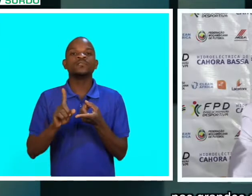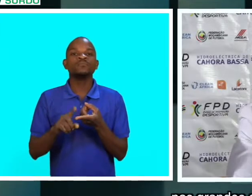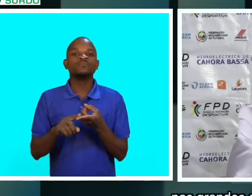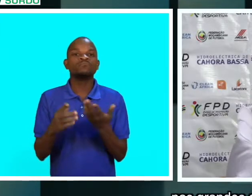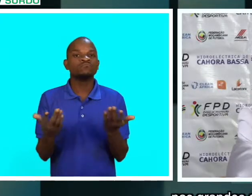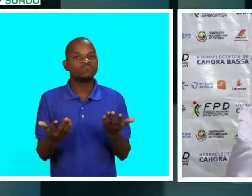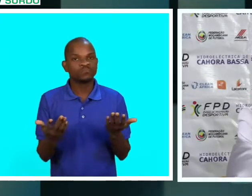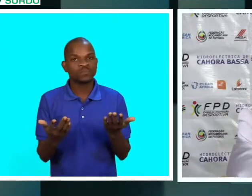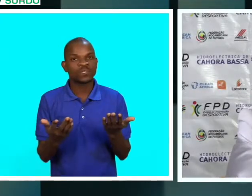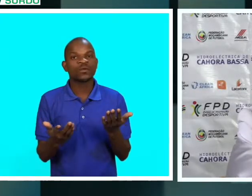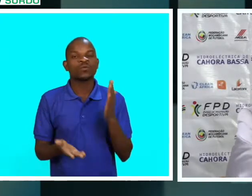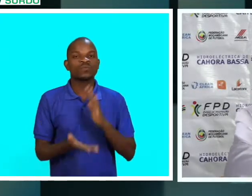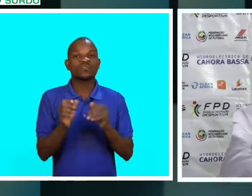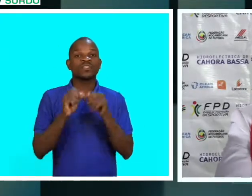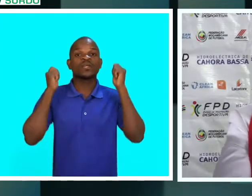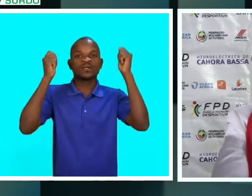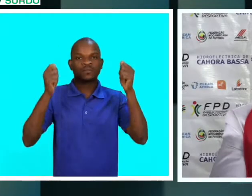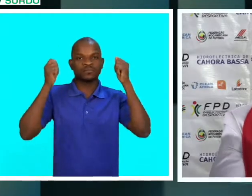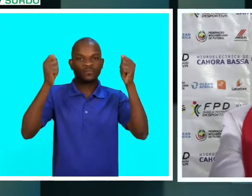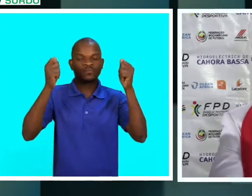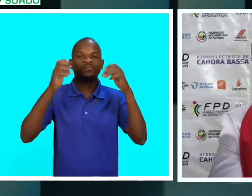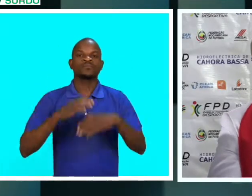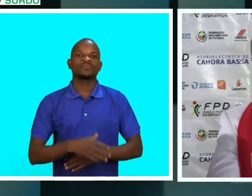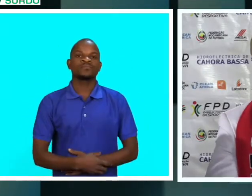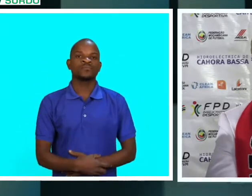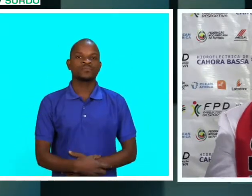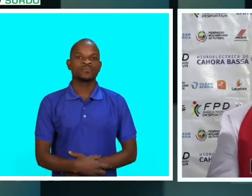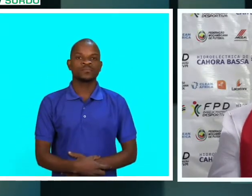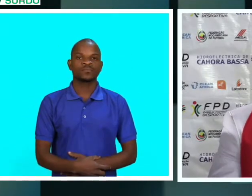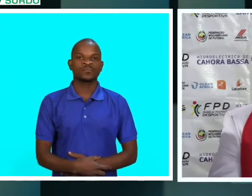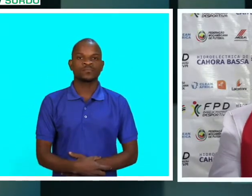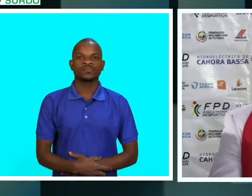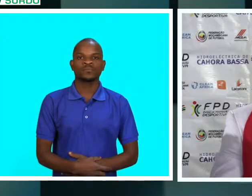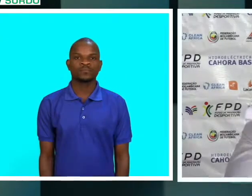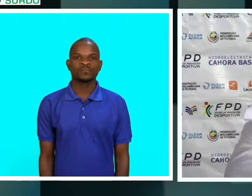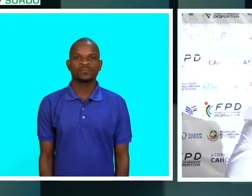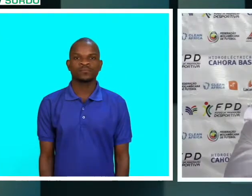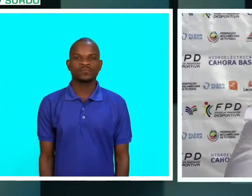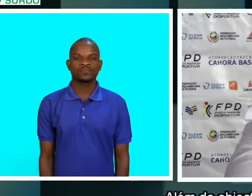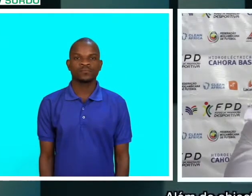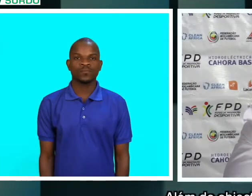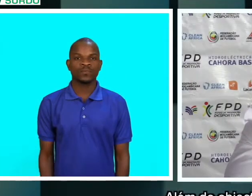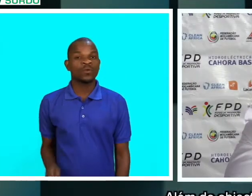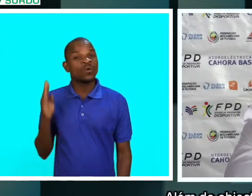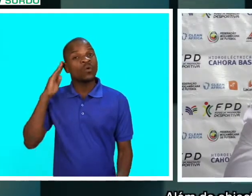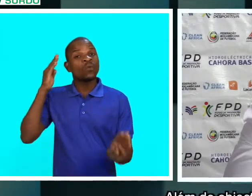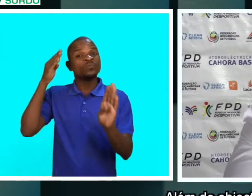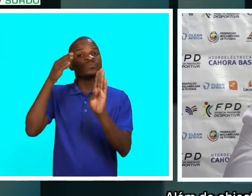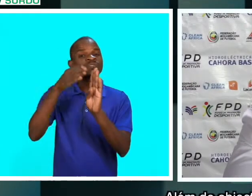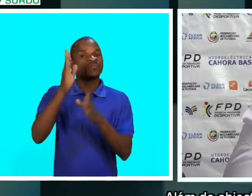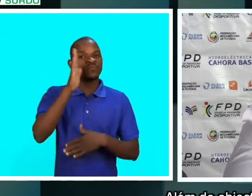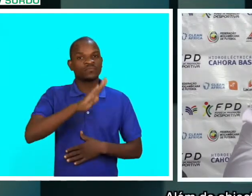nas grandes campanhas, queremos aumentar o nível de competitividade. Além do objetivo